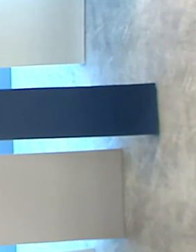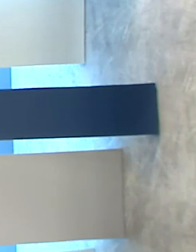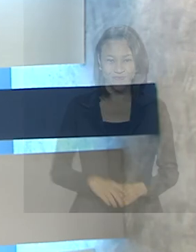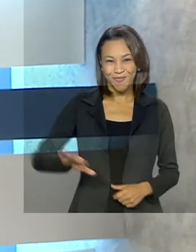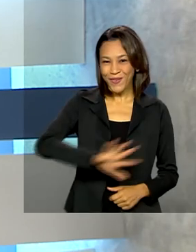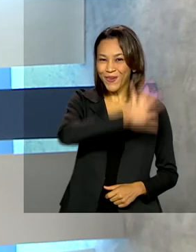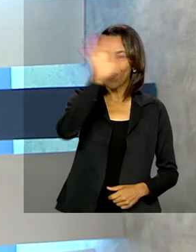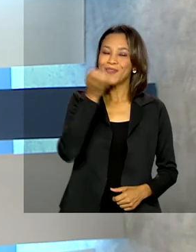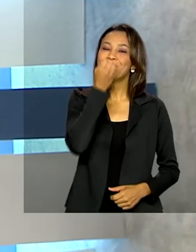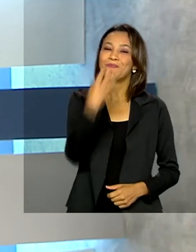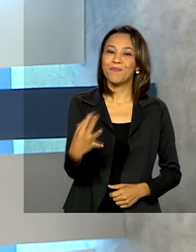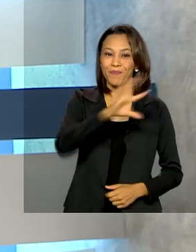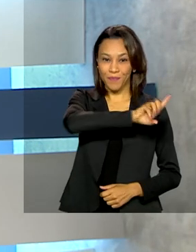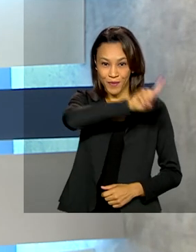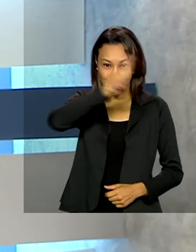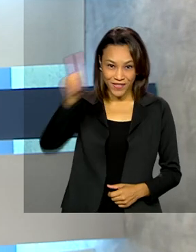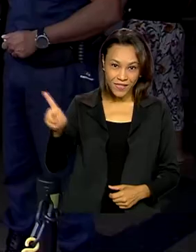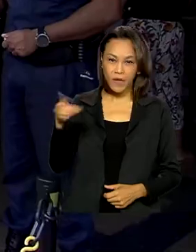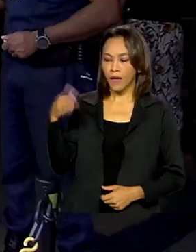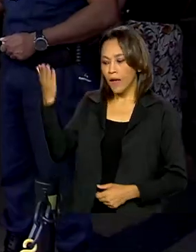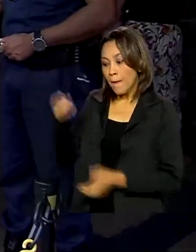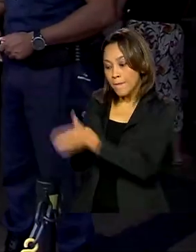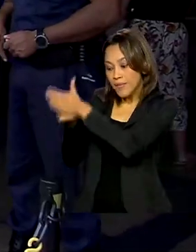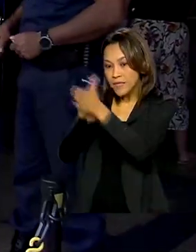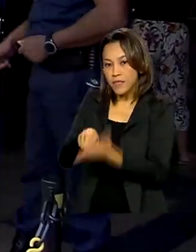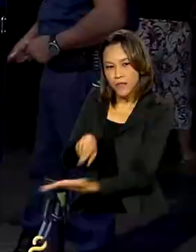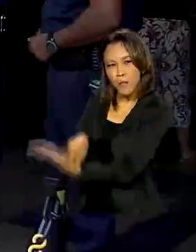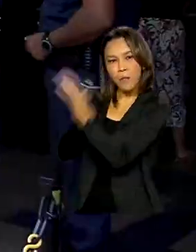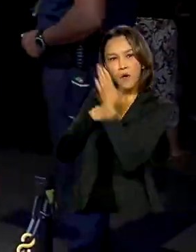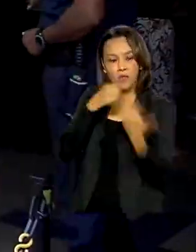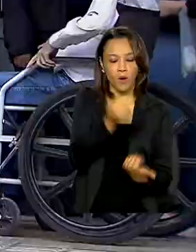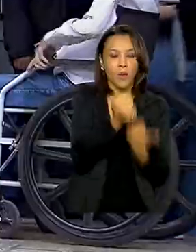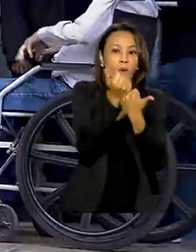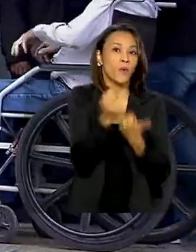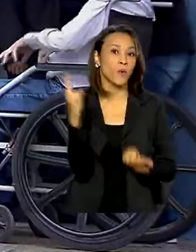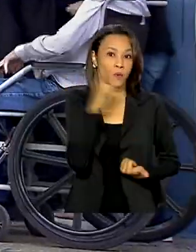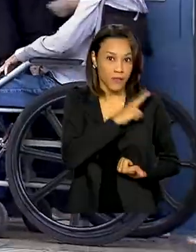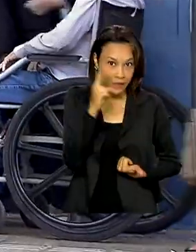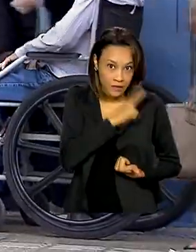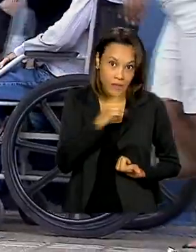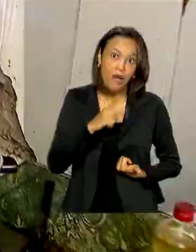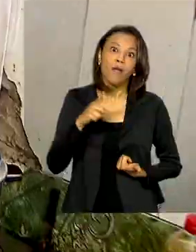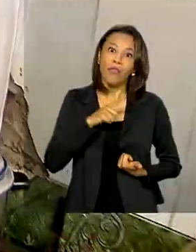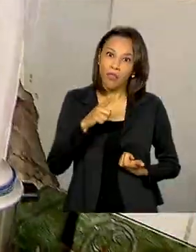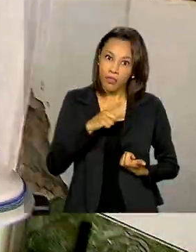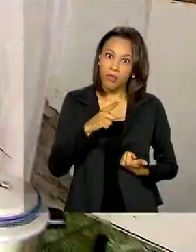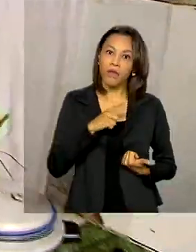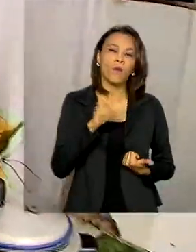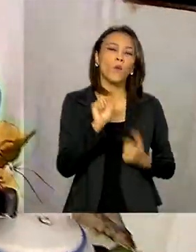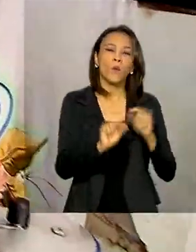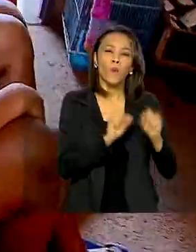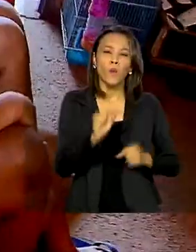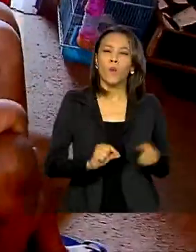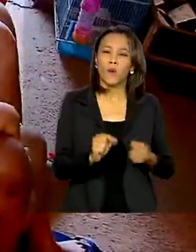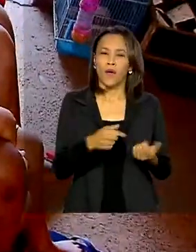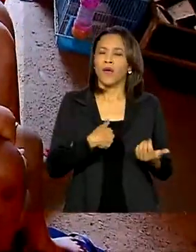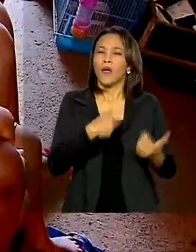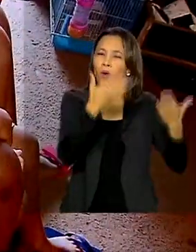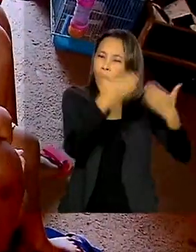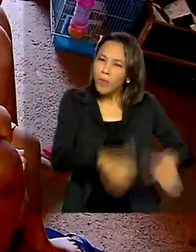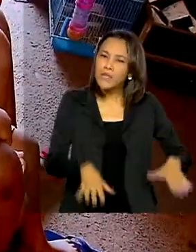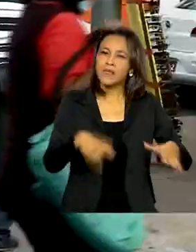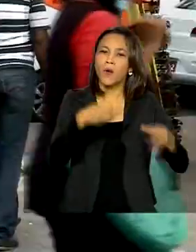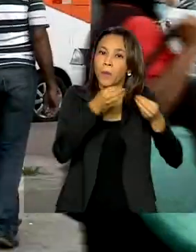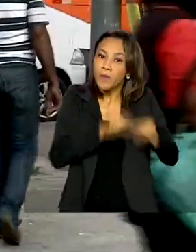Olá, bom dia. Pesquisas mostram que o auxílio emergencial compensou a perda de renda dos brasileiros na pandemia.